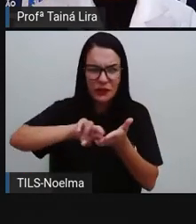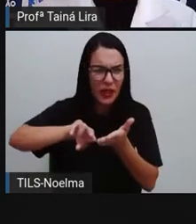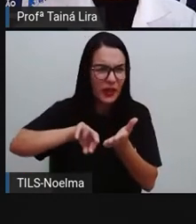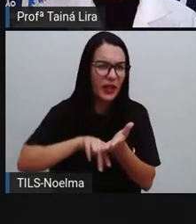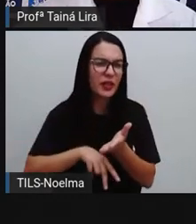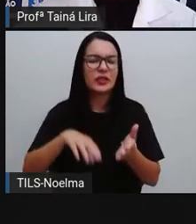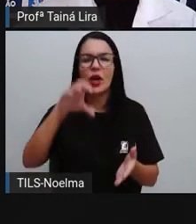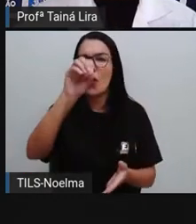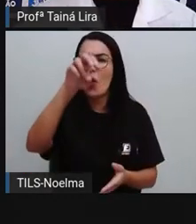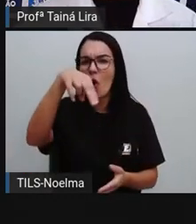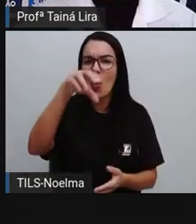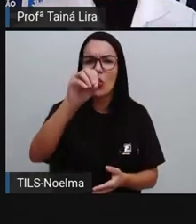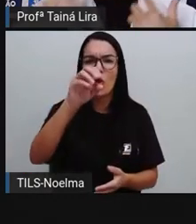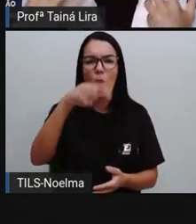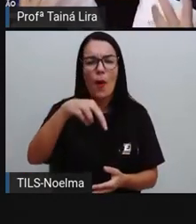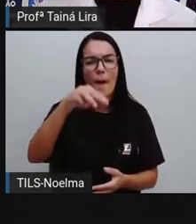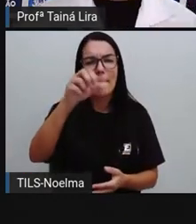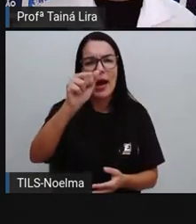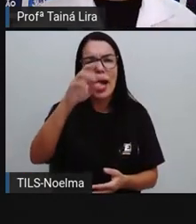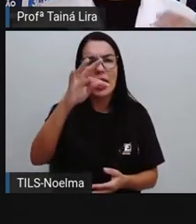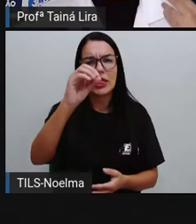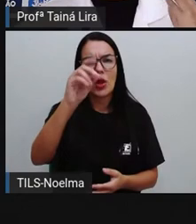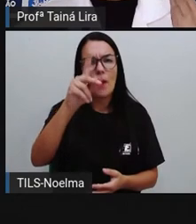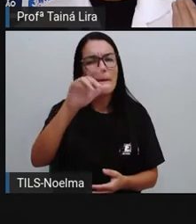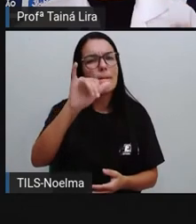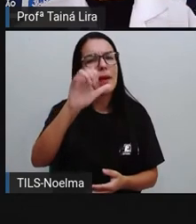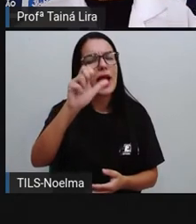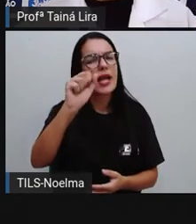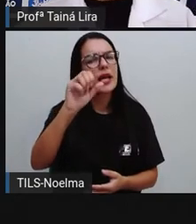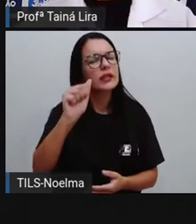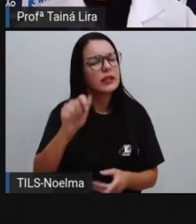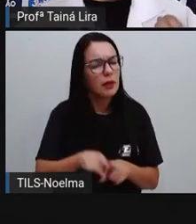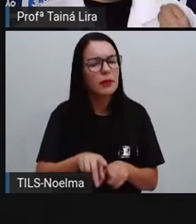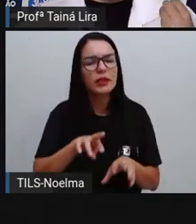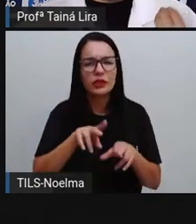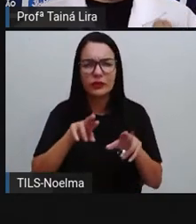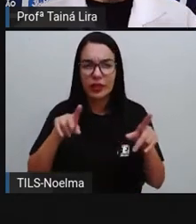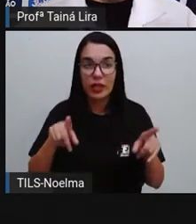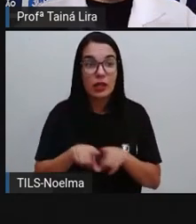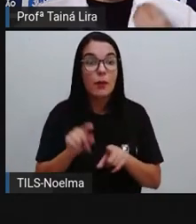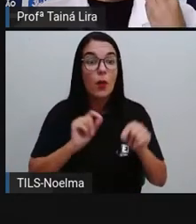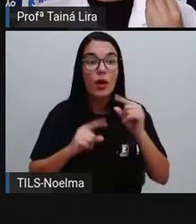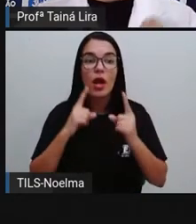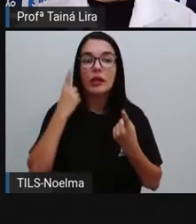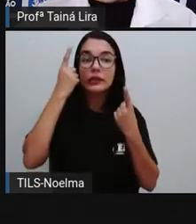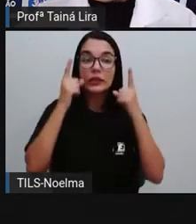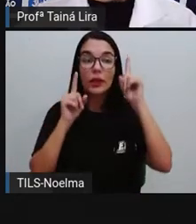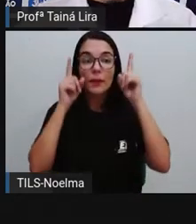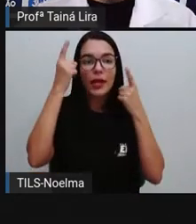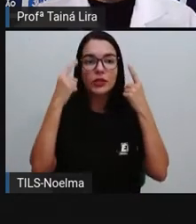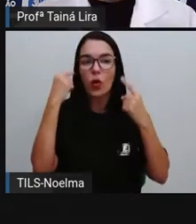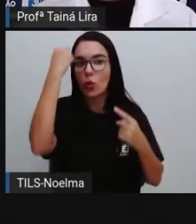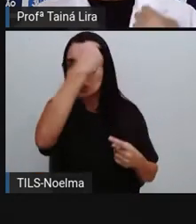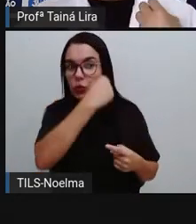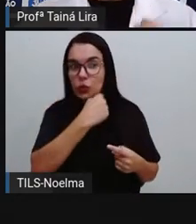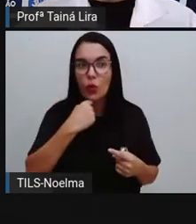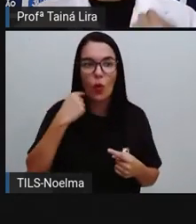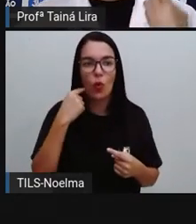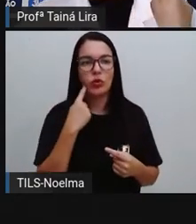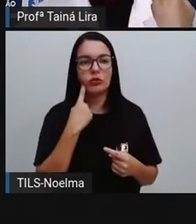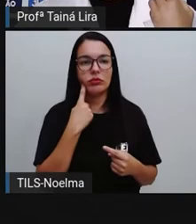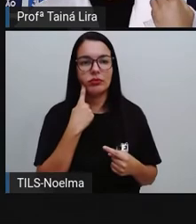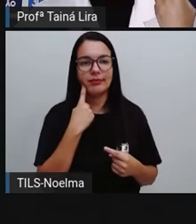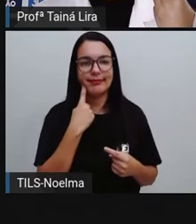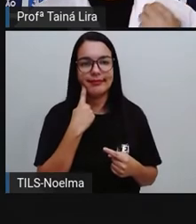onomatopeias apareceram? E não só isso, observaram também as expressões dos personagens. Então, ó,